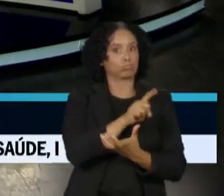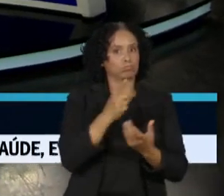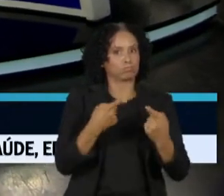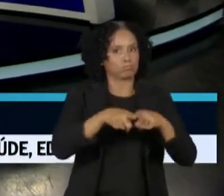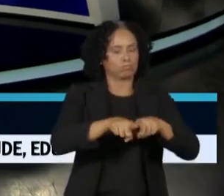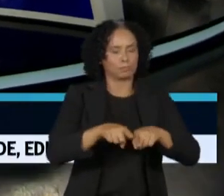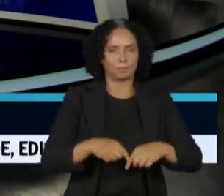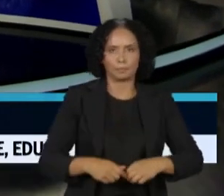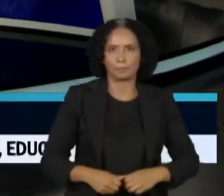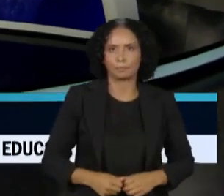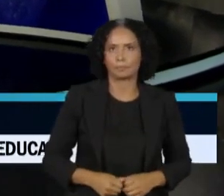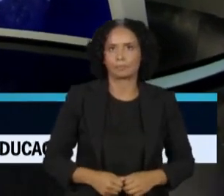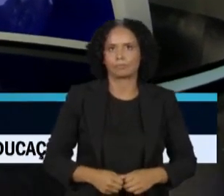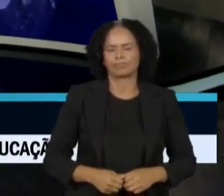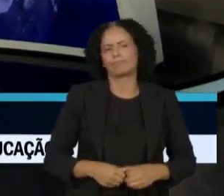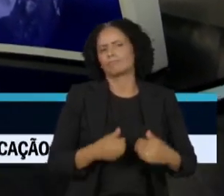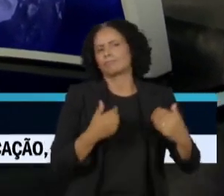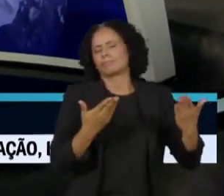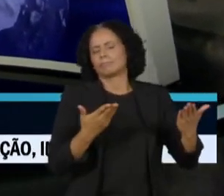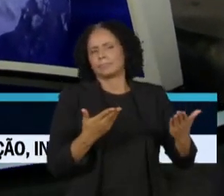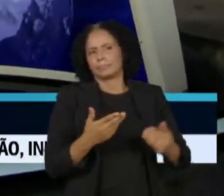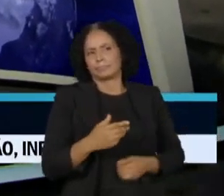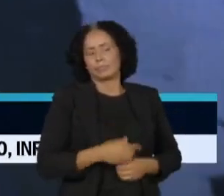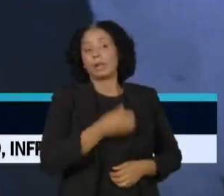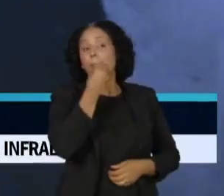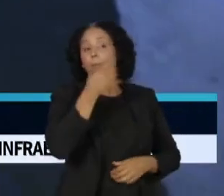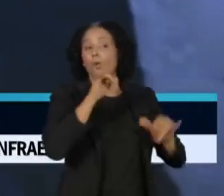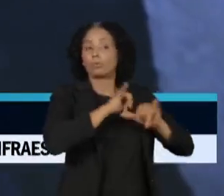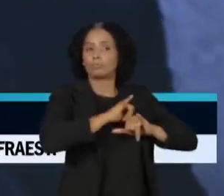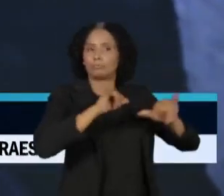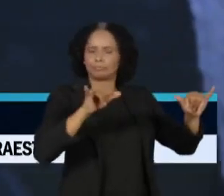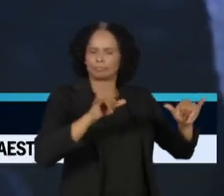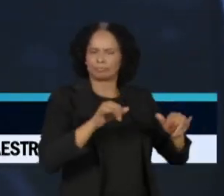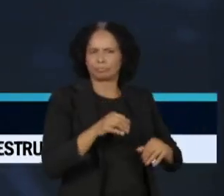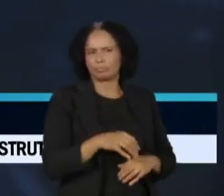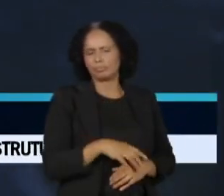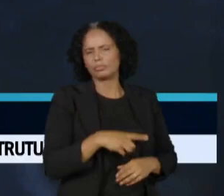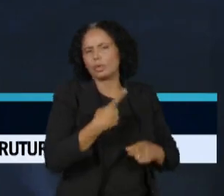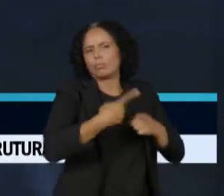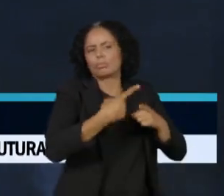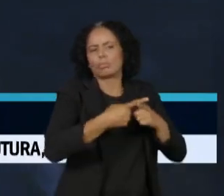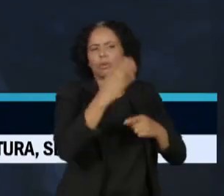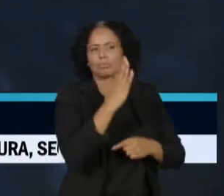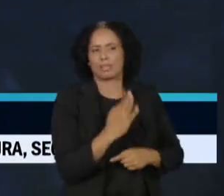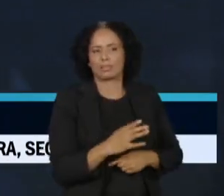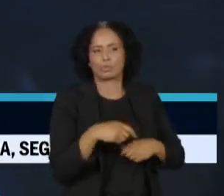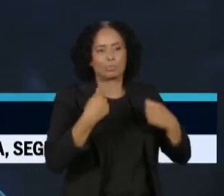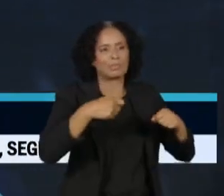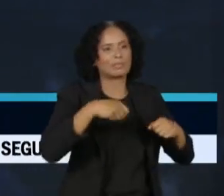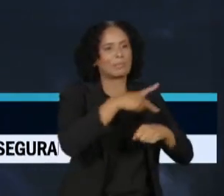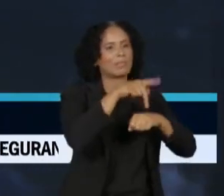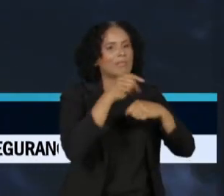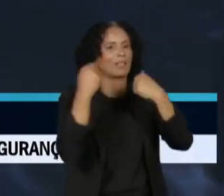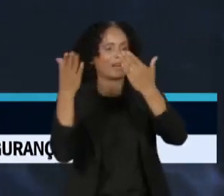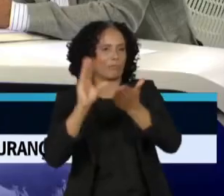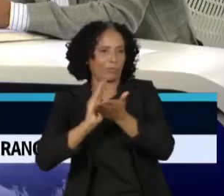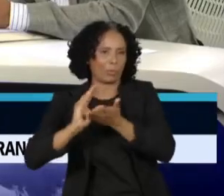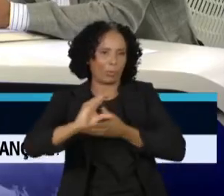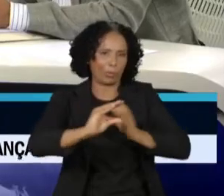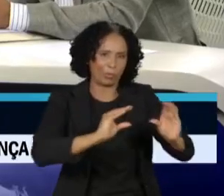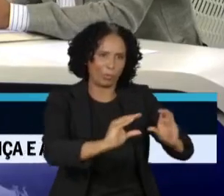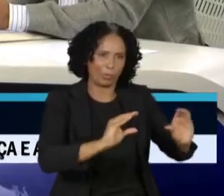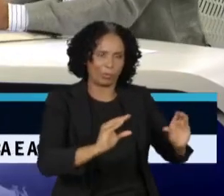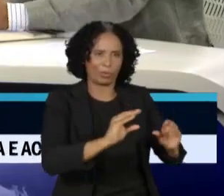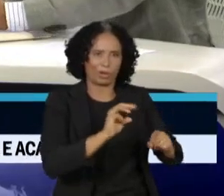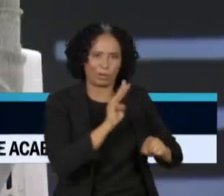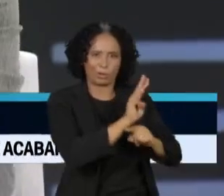Gisele, acho que vale esclarecer, para quem se pergunta, por que o Brasil precisa de recurso internacional para proteger